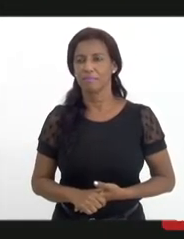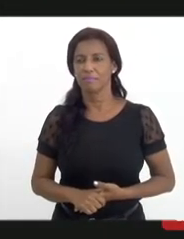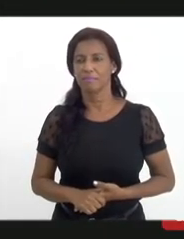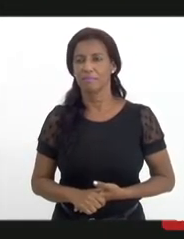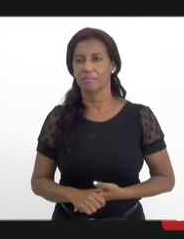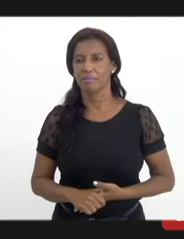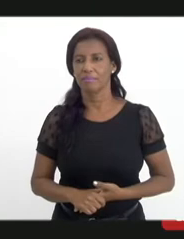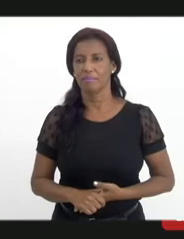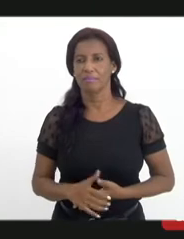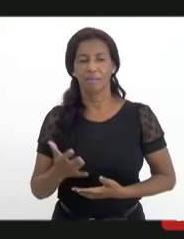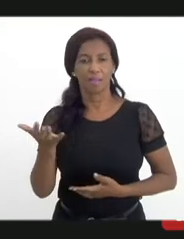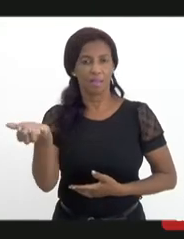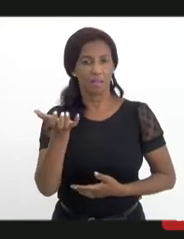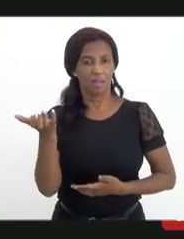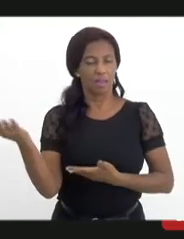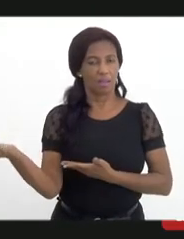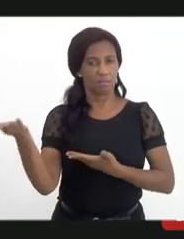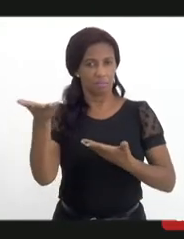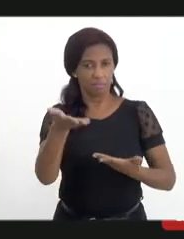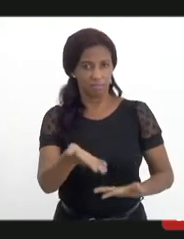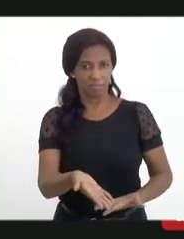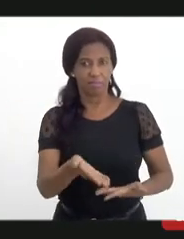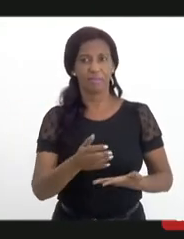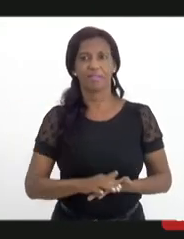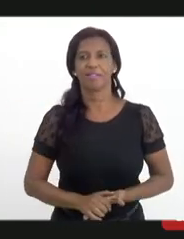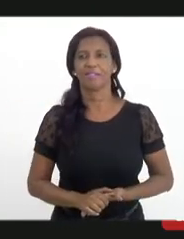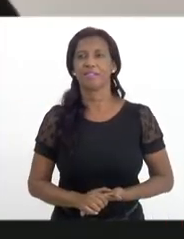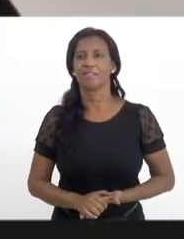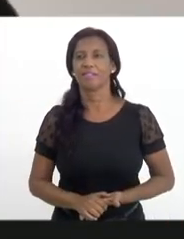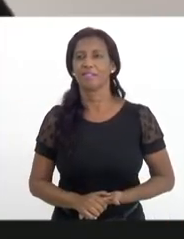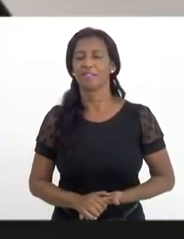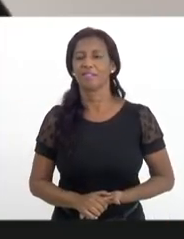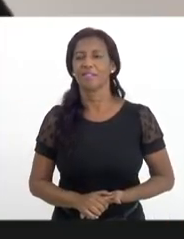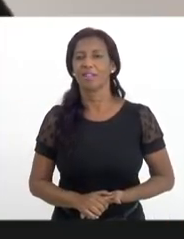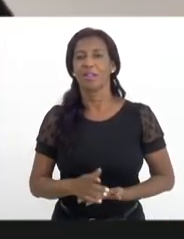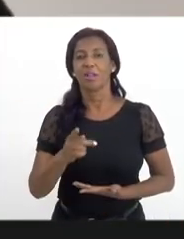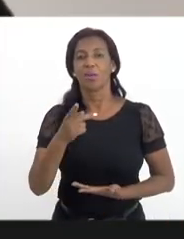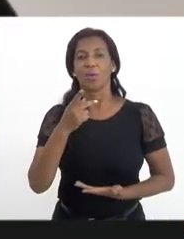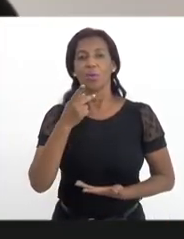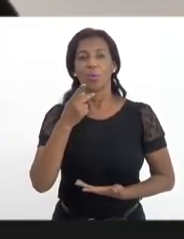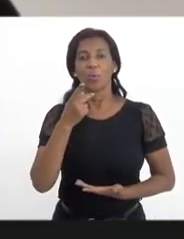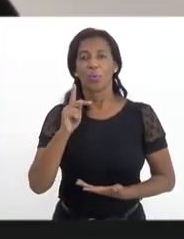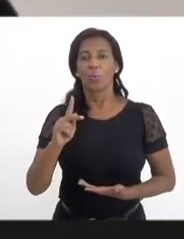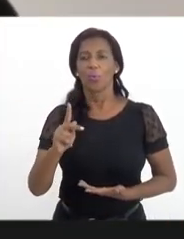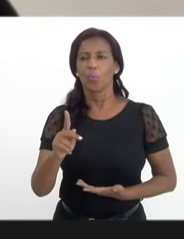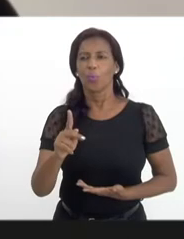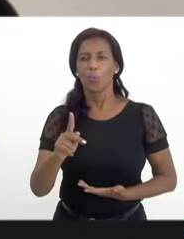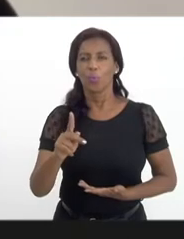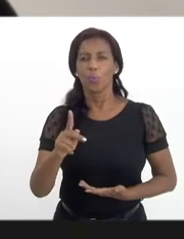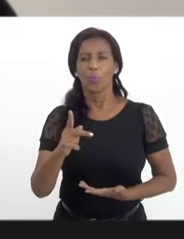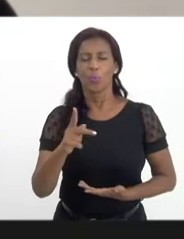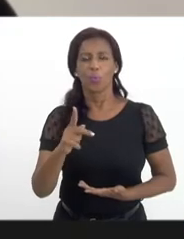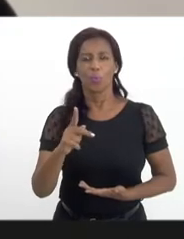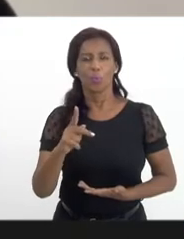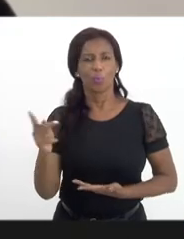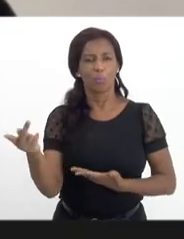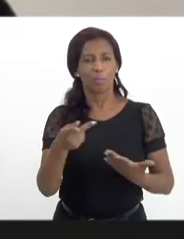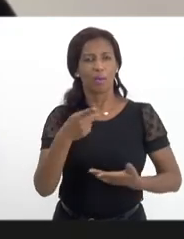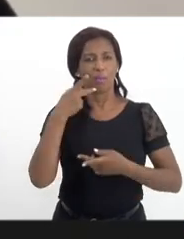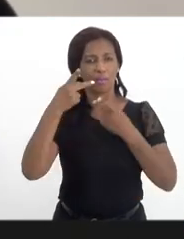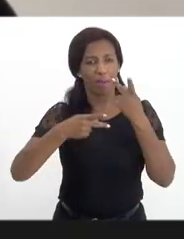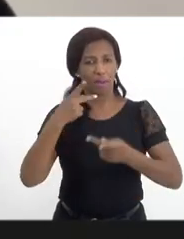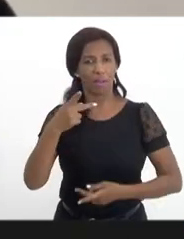Quero passar a palavra, eu já vou chamar já já a Bruna Rodrigues para fazer o uso da palavra, eu tenho aqui o